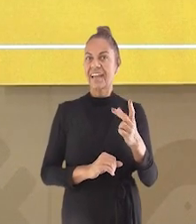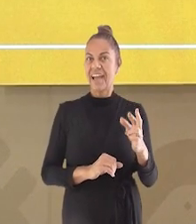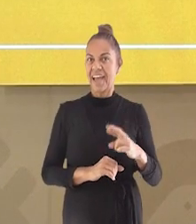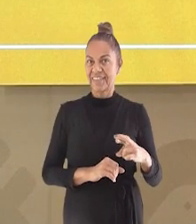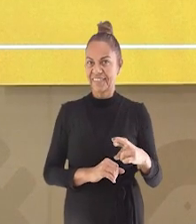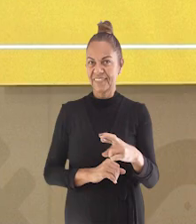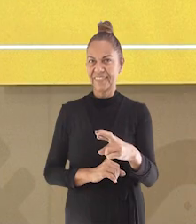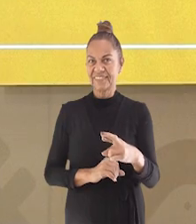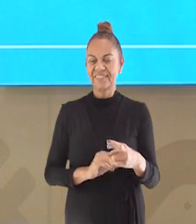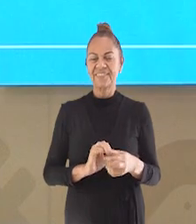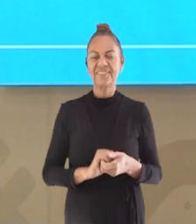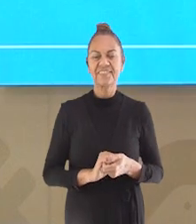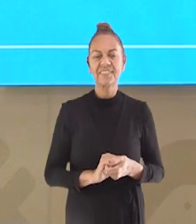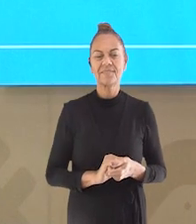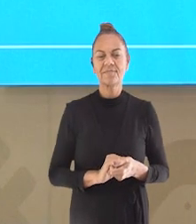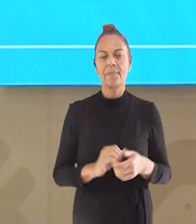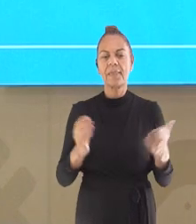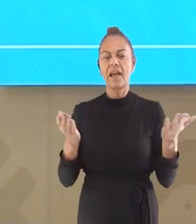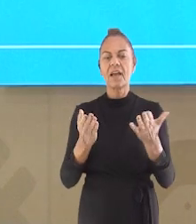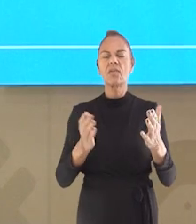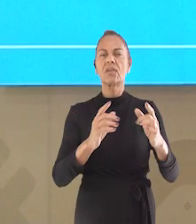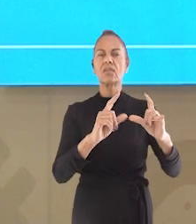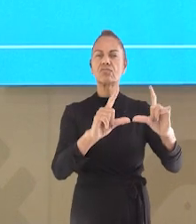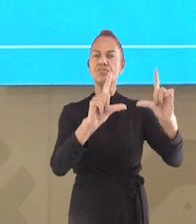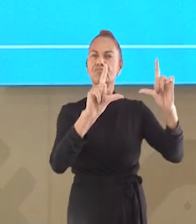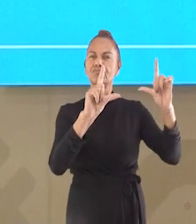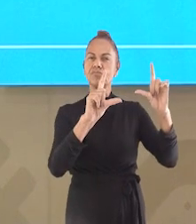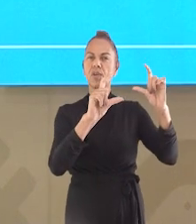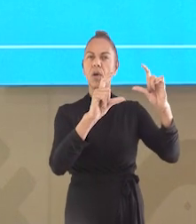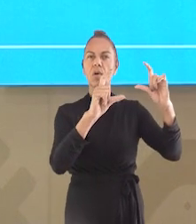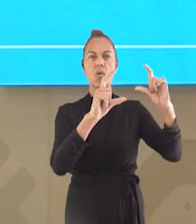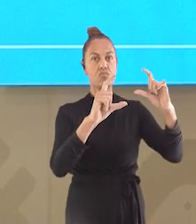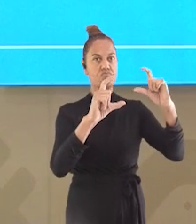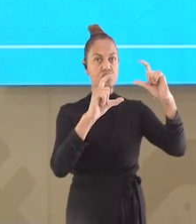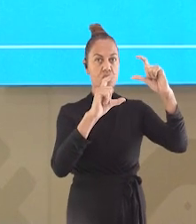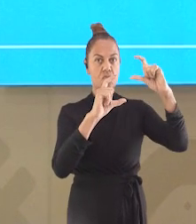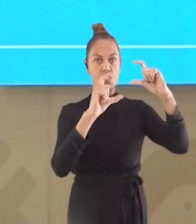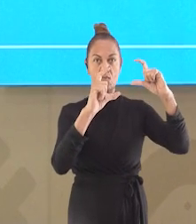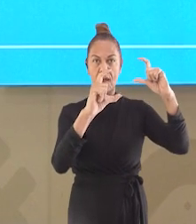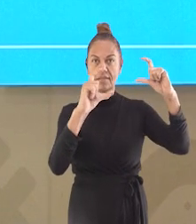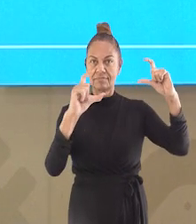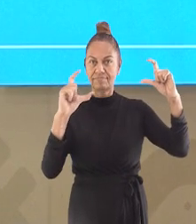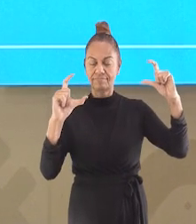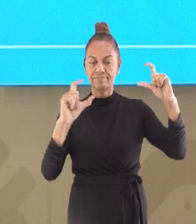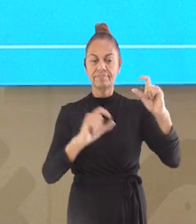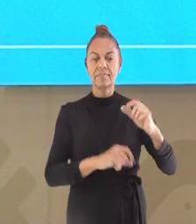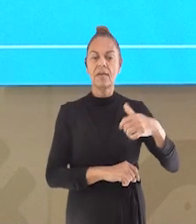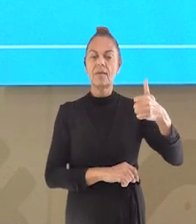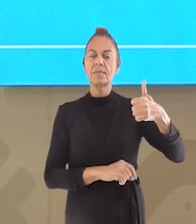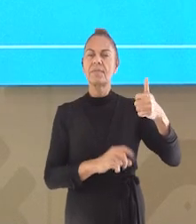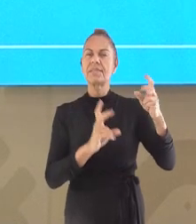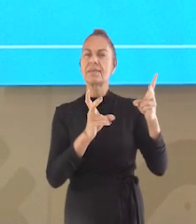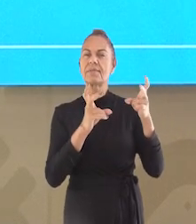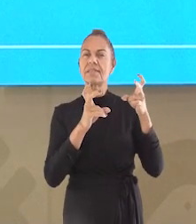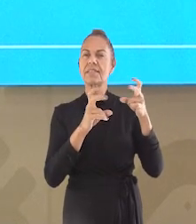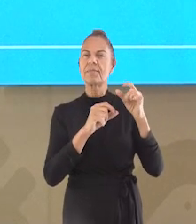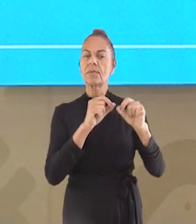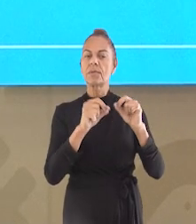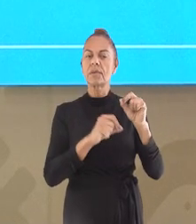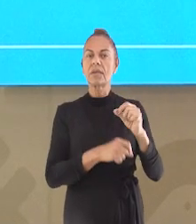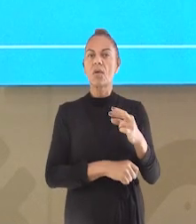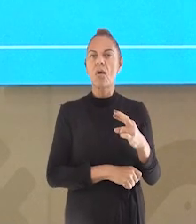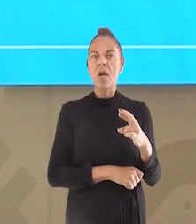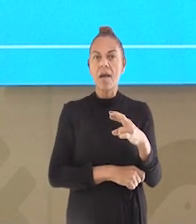Agora, vamos dar uma olhada nos quadrinhos. Veja só o primeiro quadrinho. Primeiro perceba que